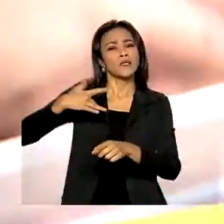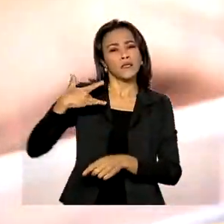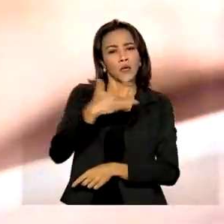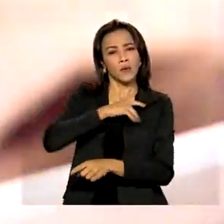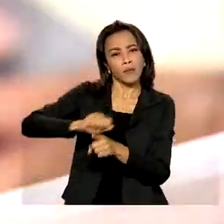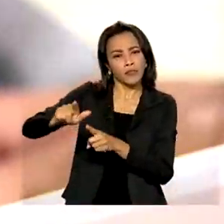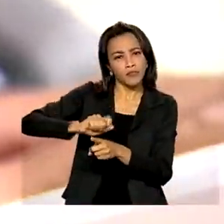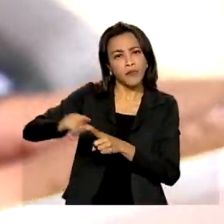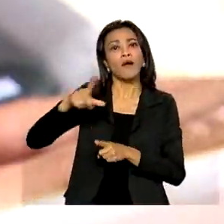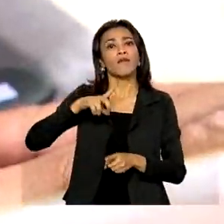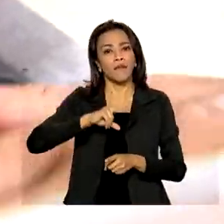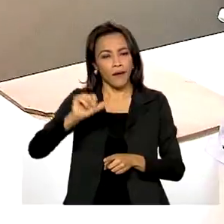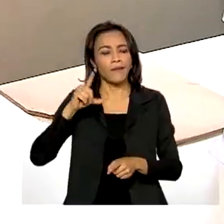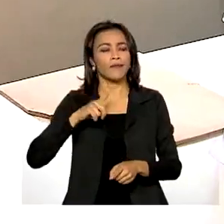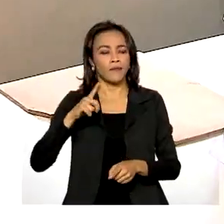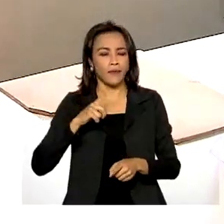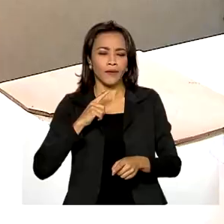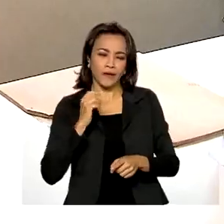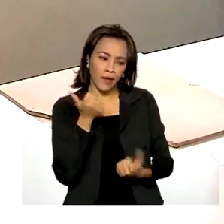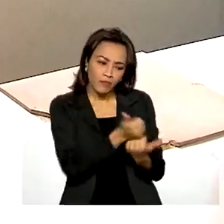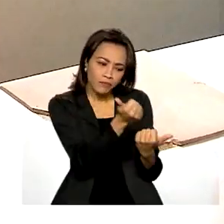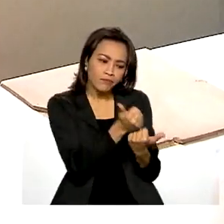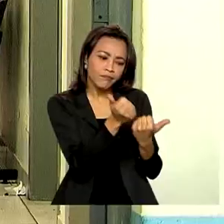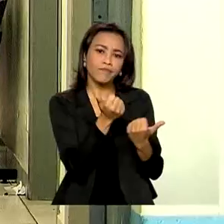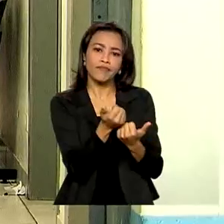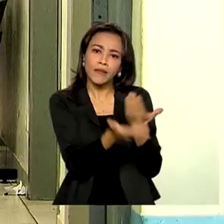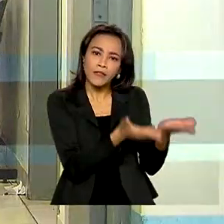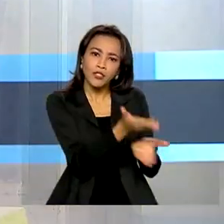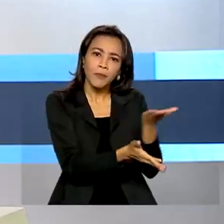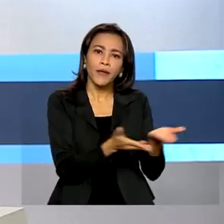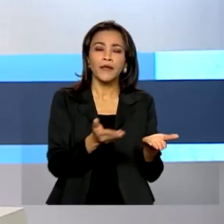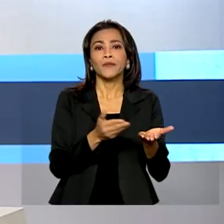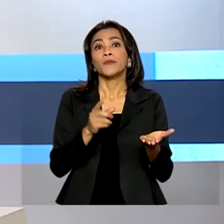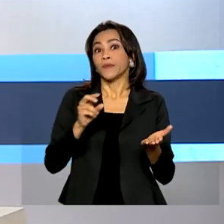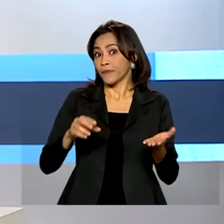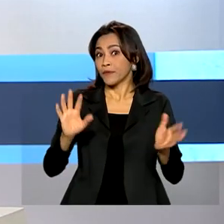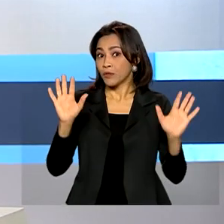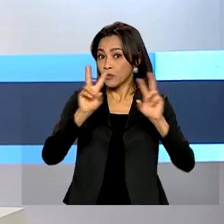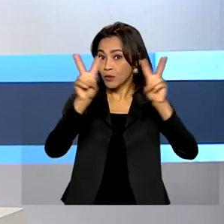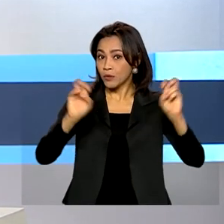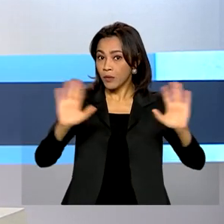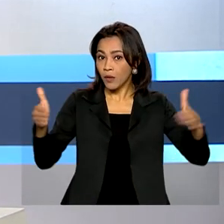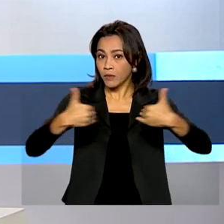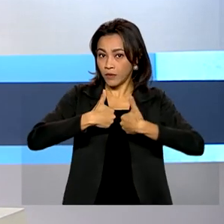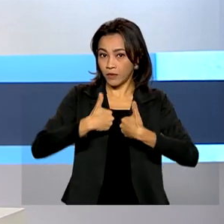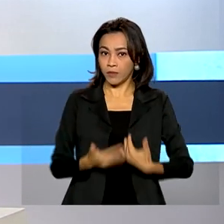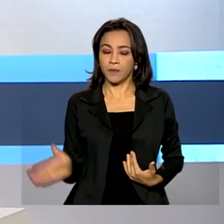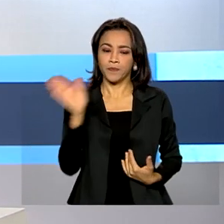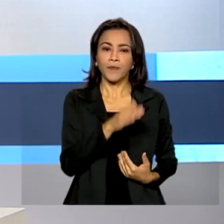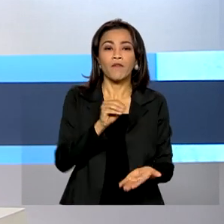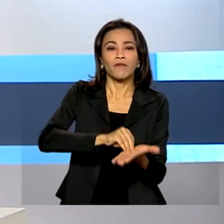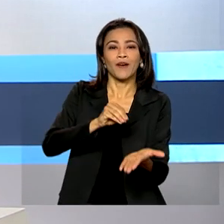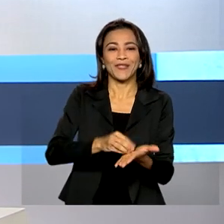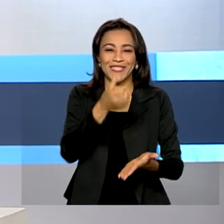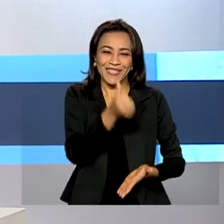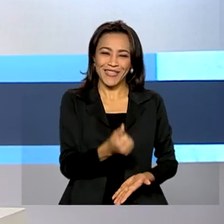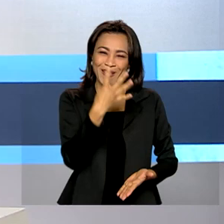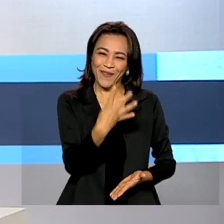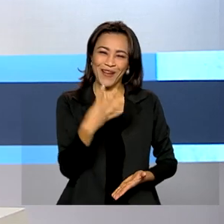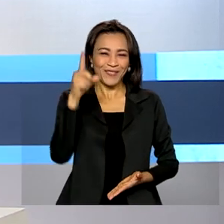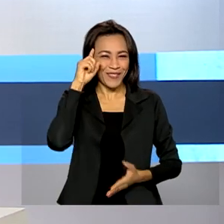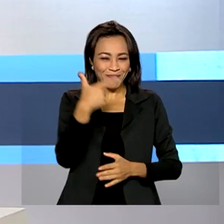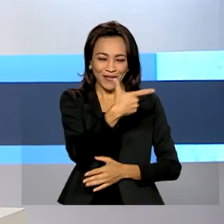tratamentos indicados para transtornos como autismo. E faltam 64 dias para o